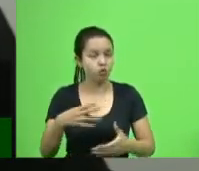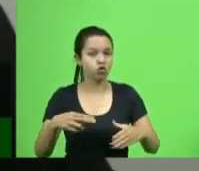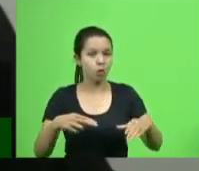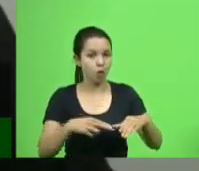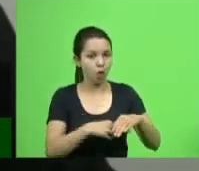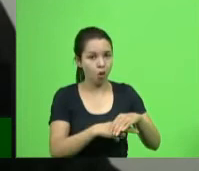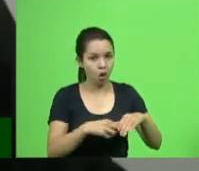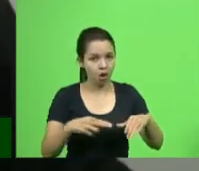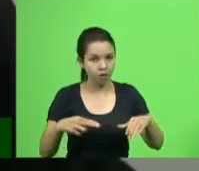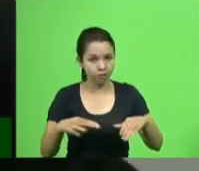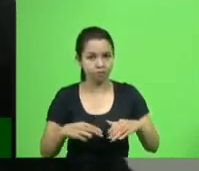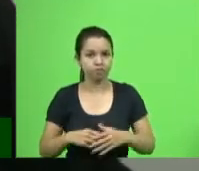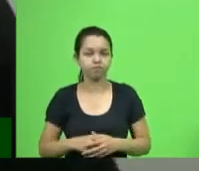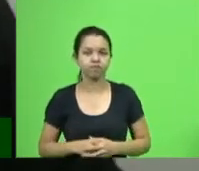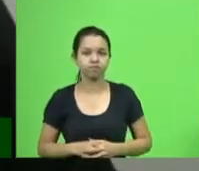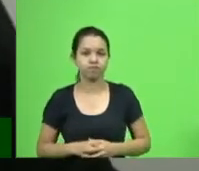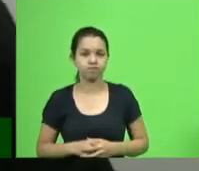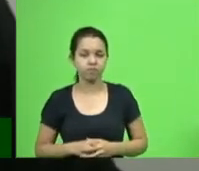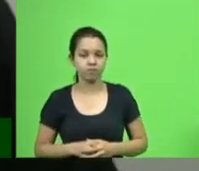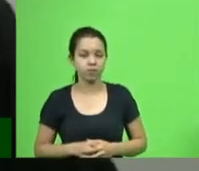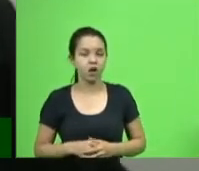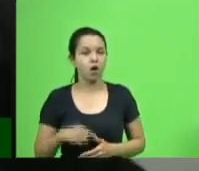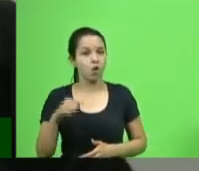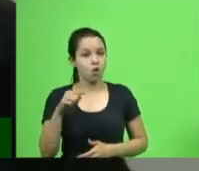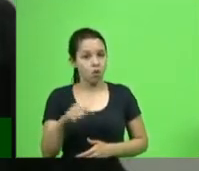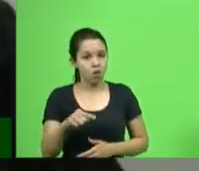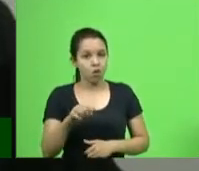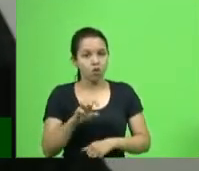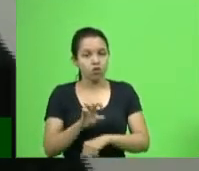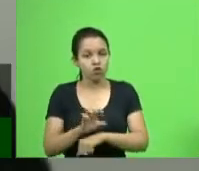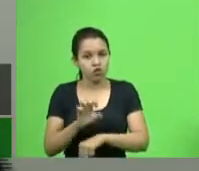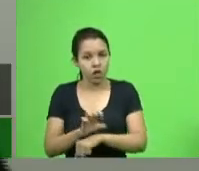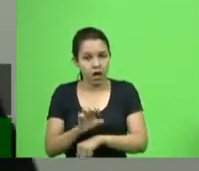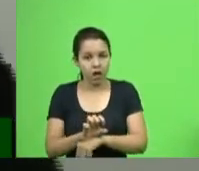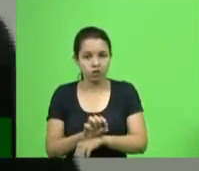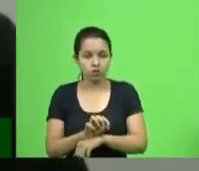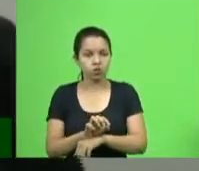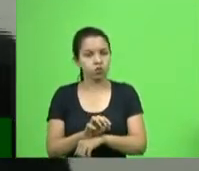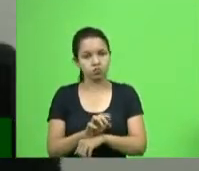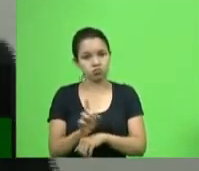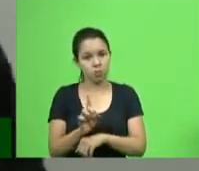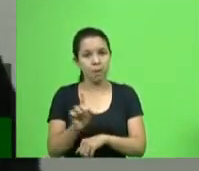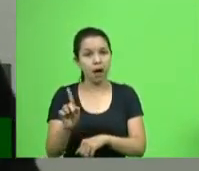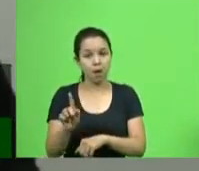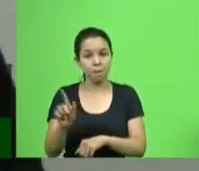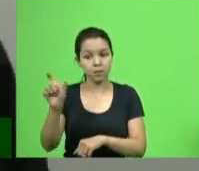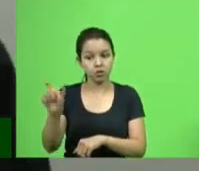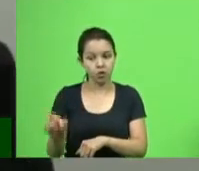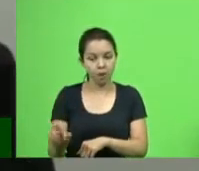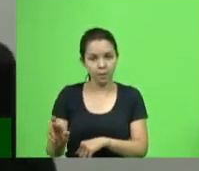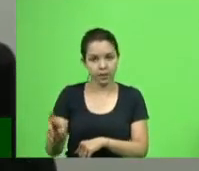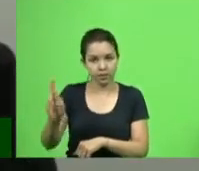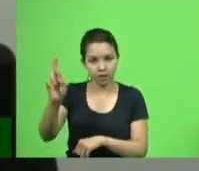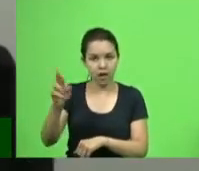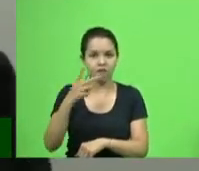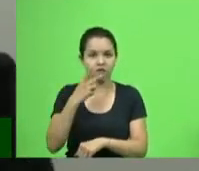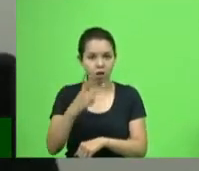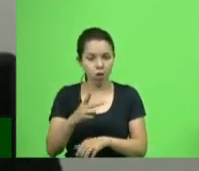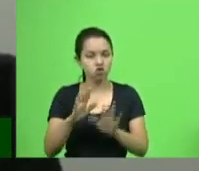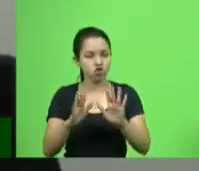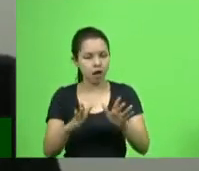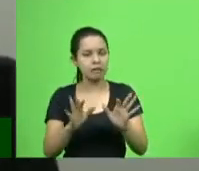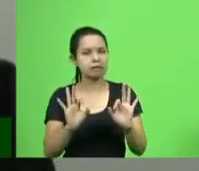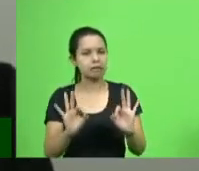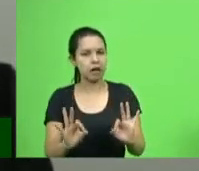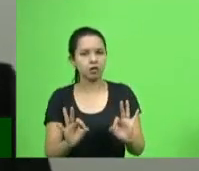o Estado se posicionou, não o Estado, mas algum agente que representa o Estado, que estava tudo certo, estava comprado. Aí, eu